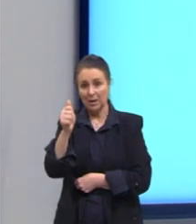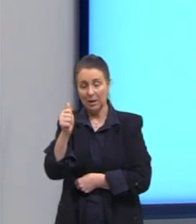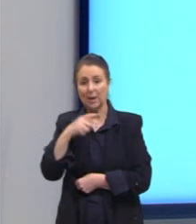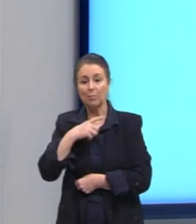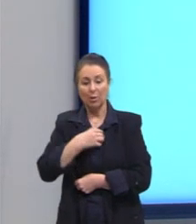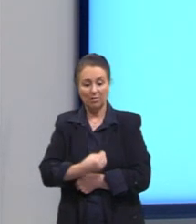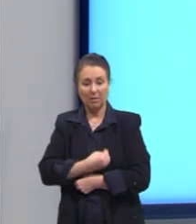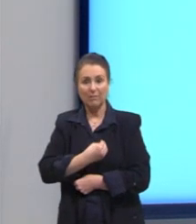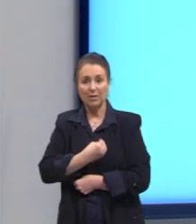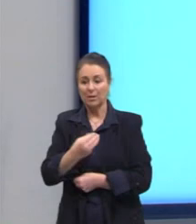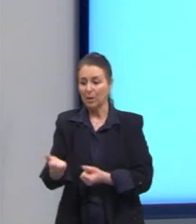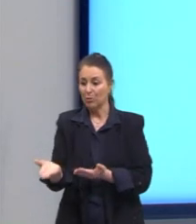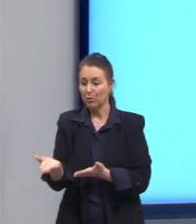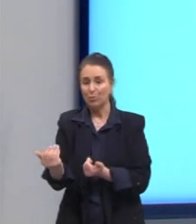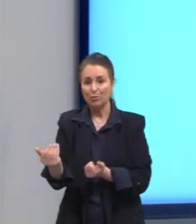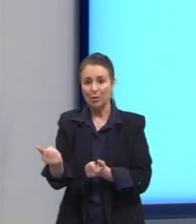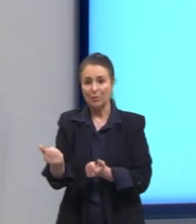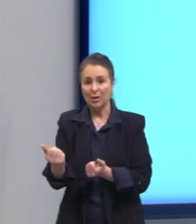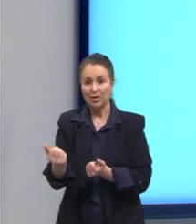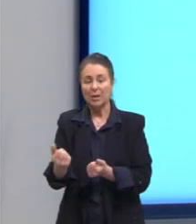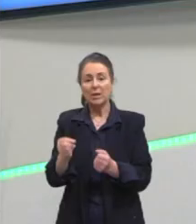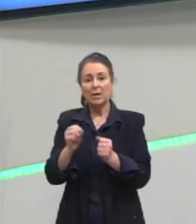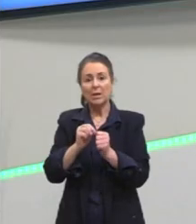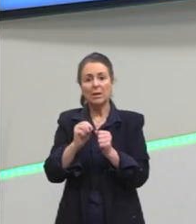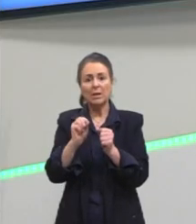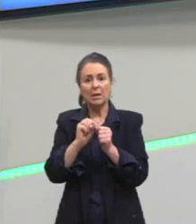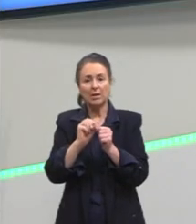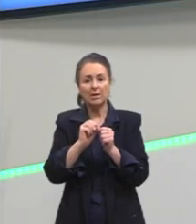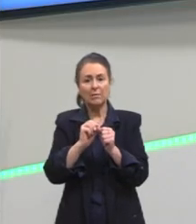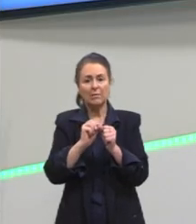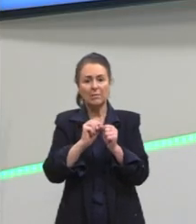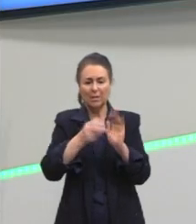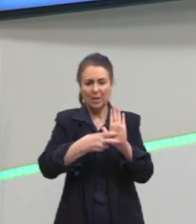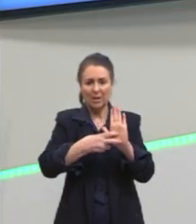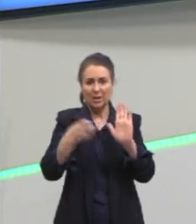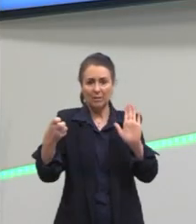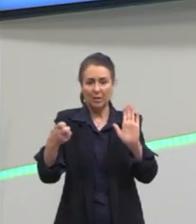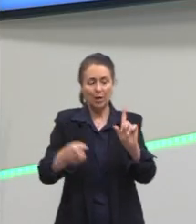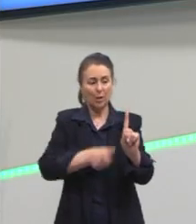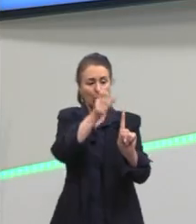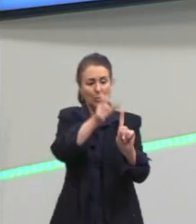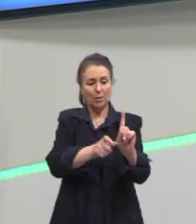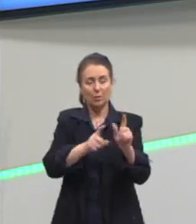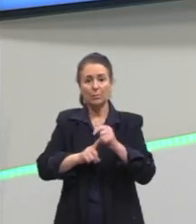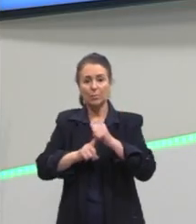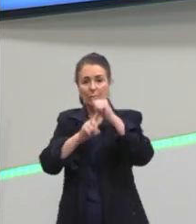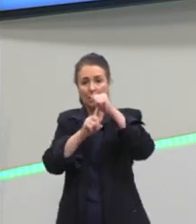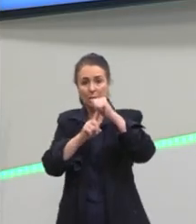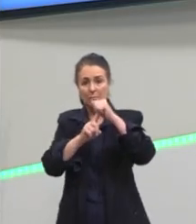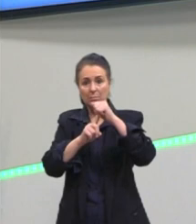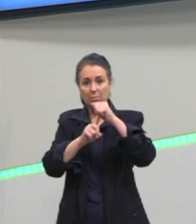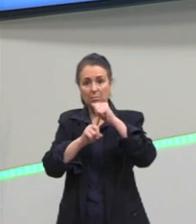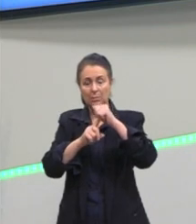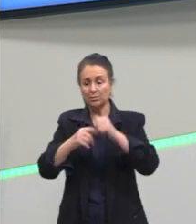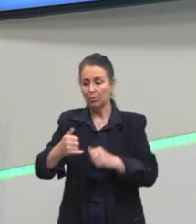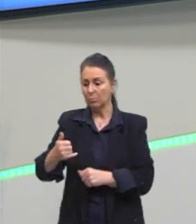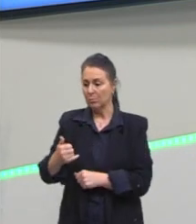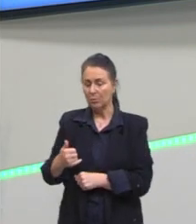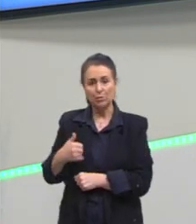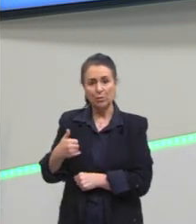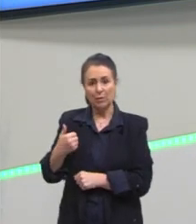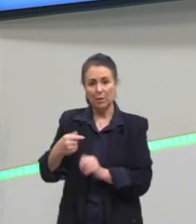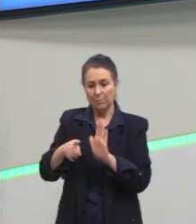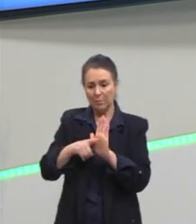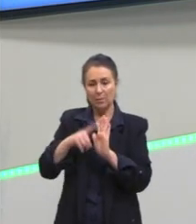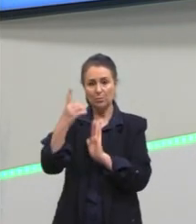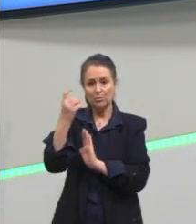pensem nisso, uma literatura no qual, né, na qual os personagens principais são o quê? Menores de idade, crianças que